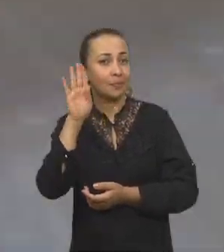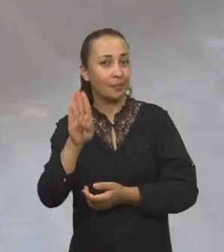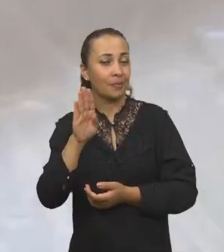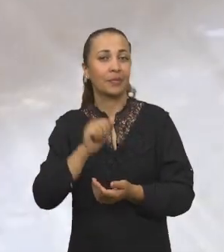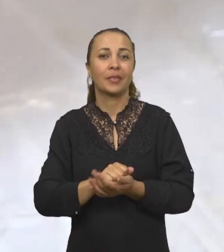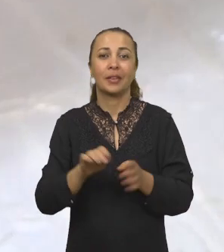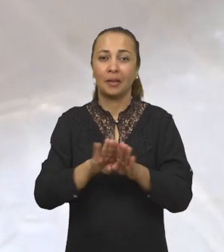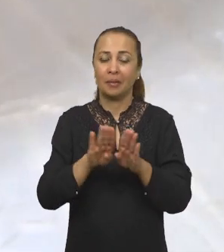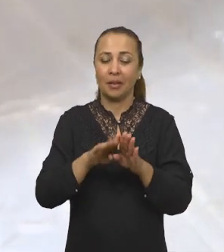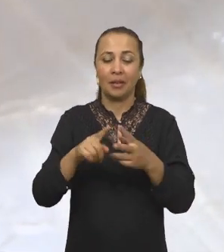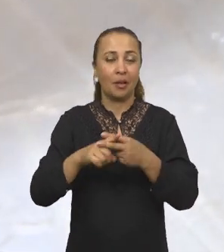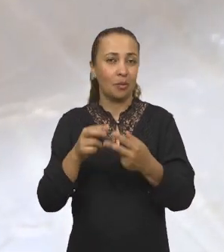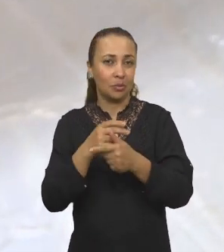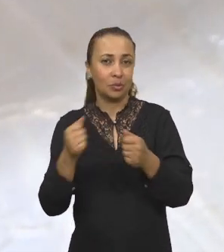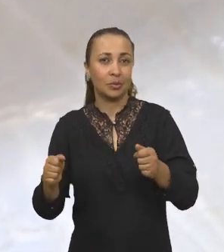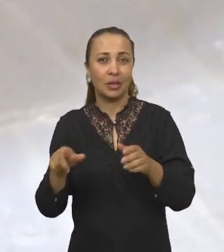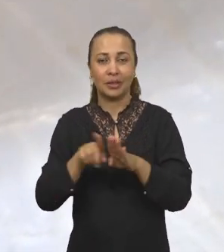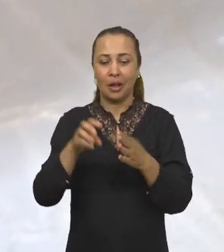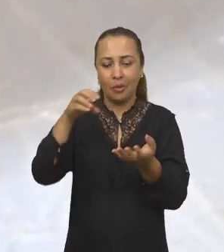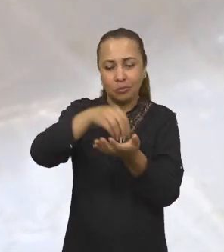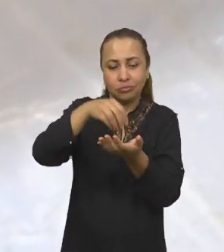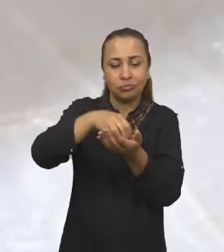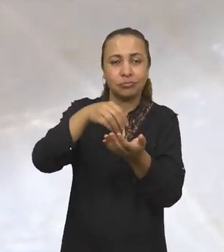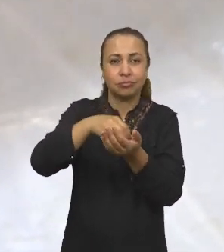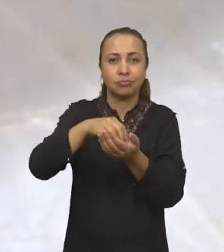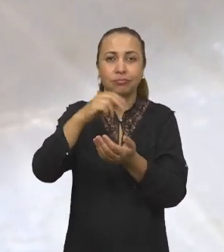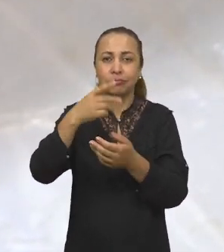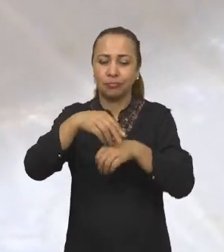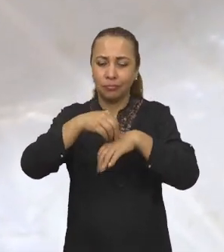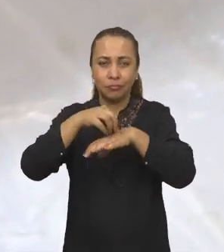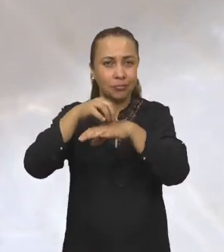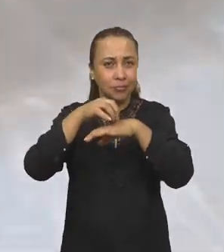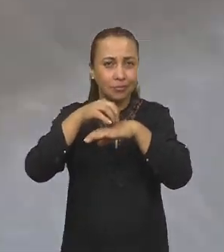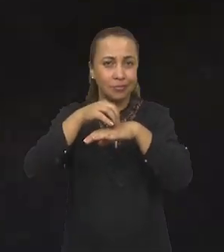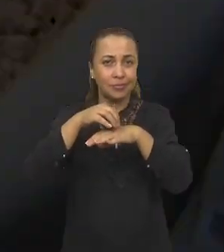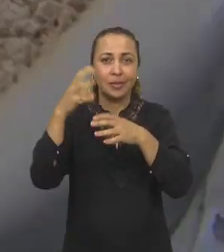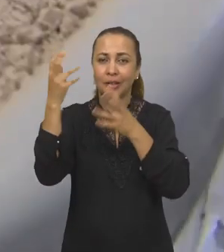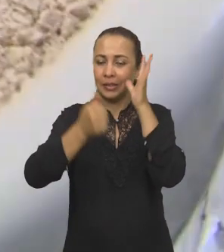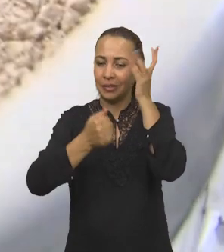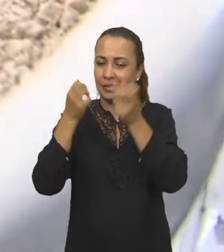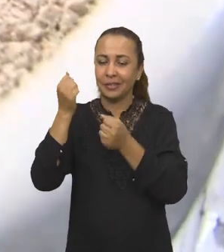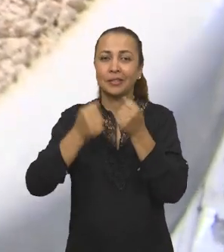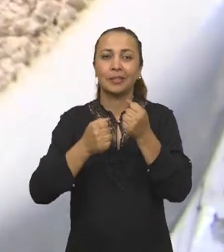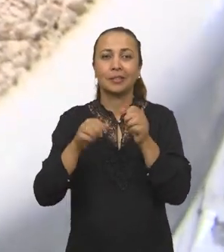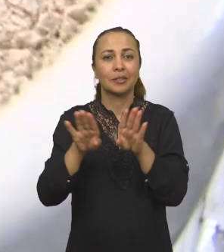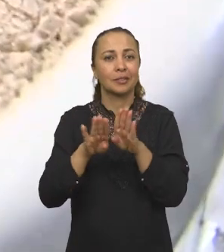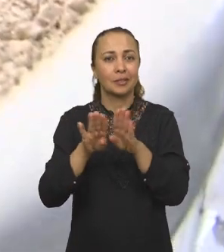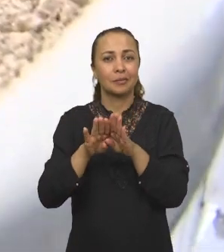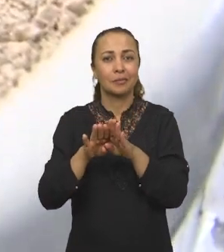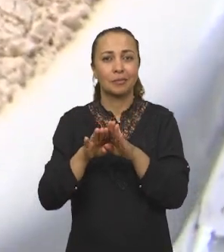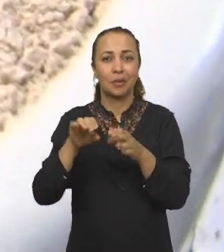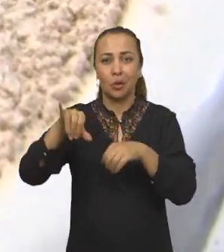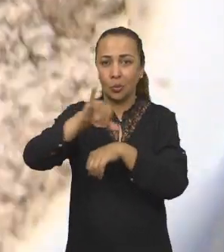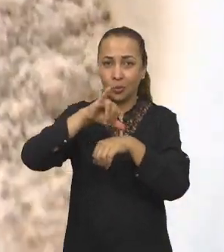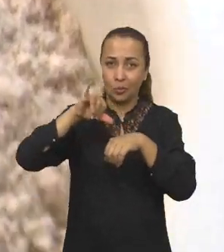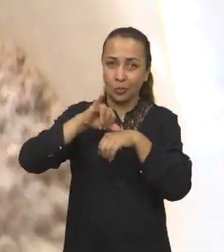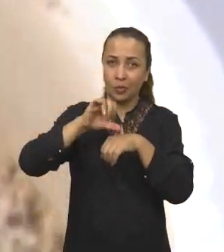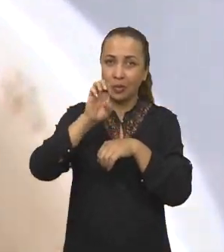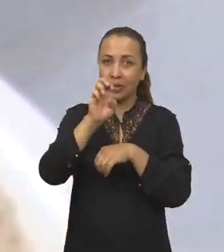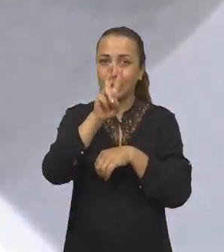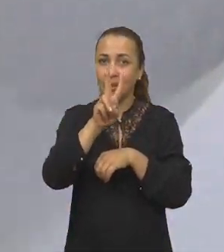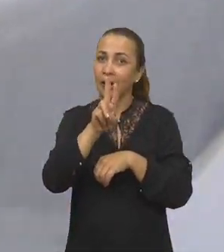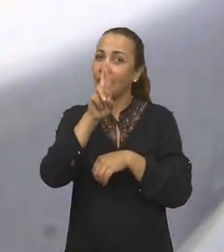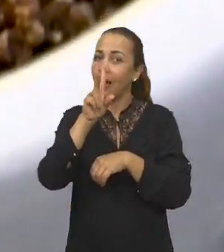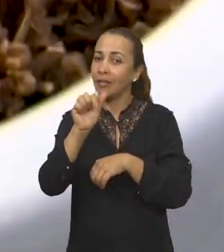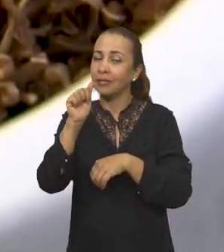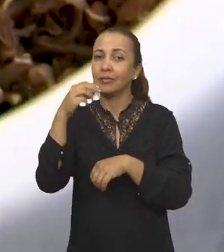que ele é composto por concentrado proteico, derivado do soro do leite, também do óleo de erva doce,